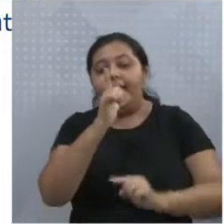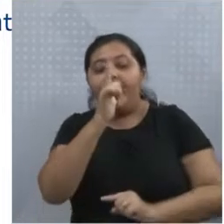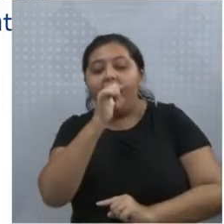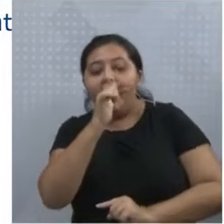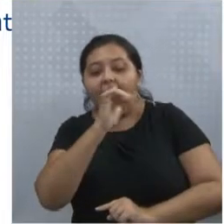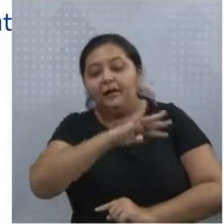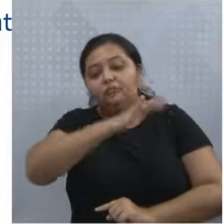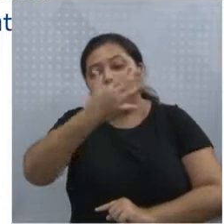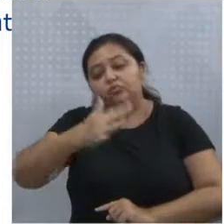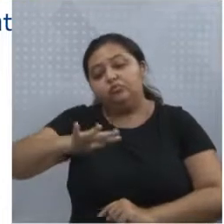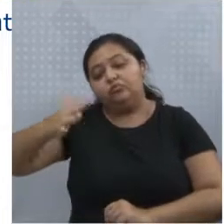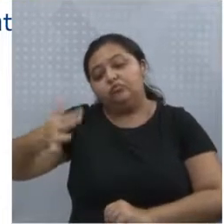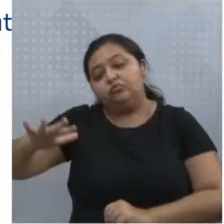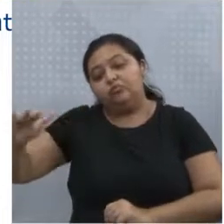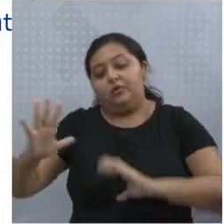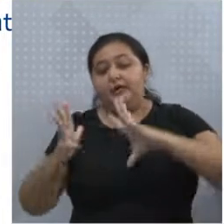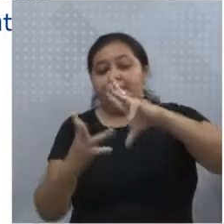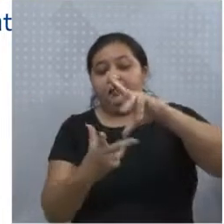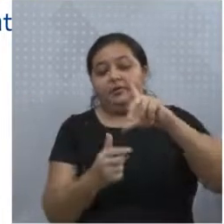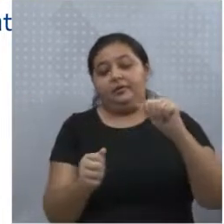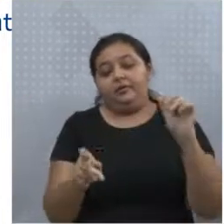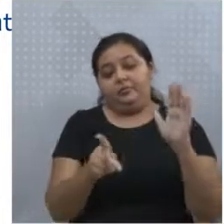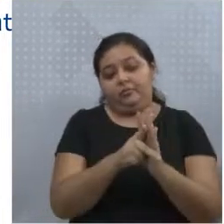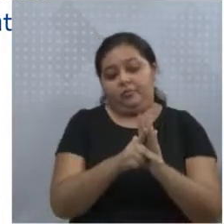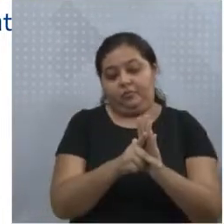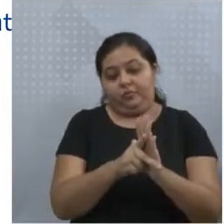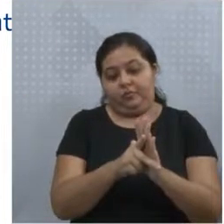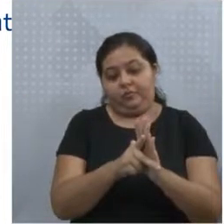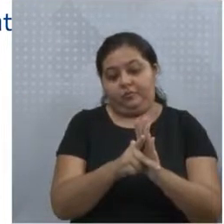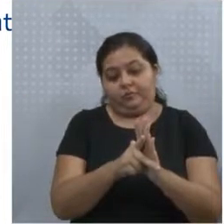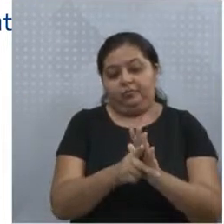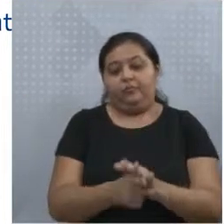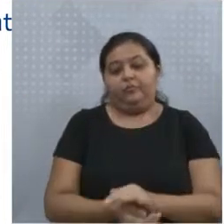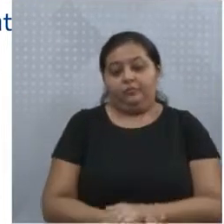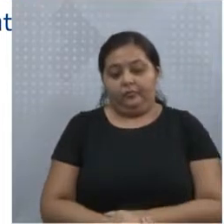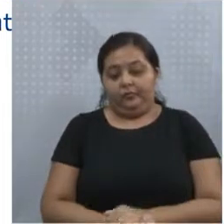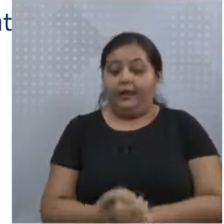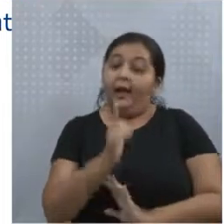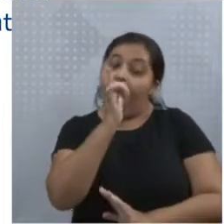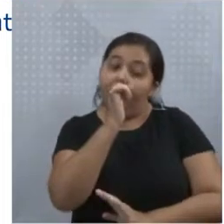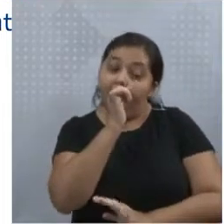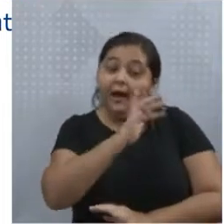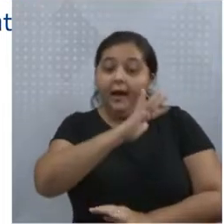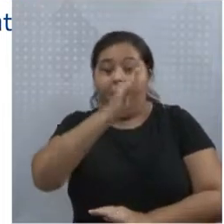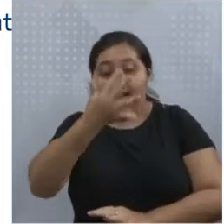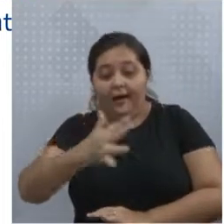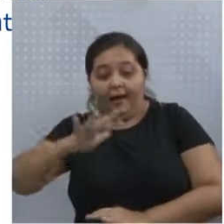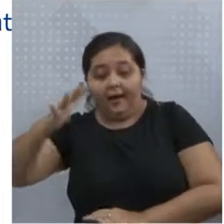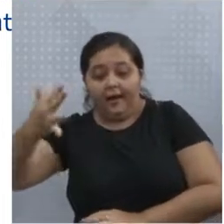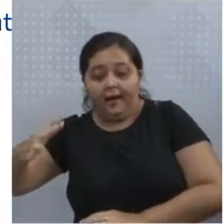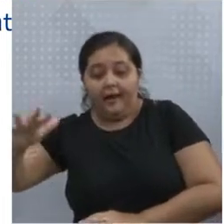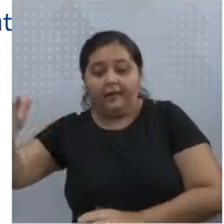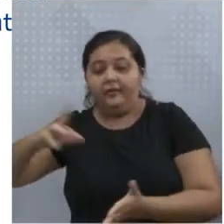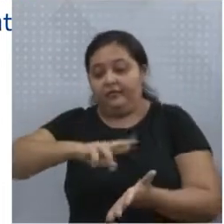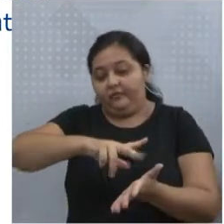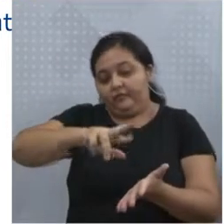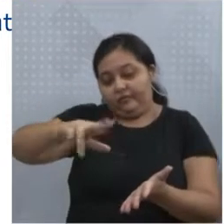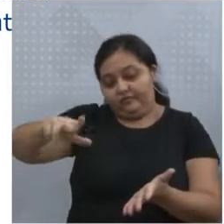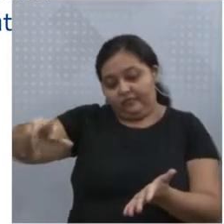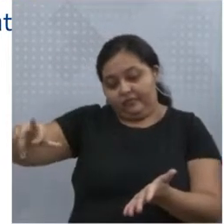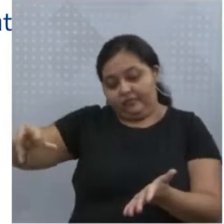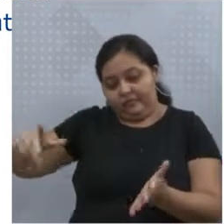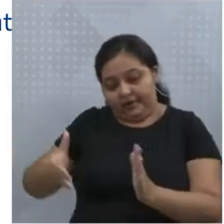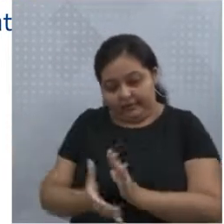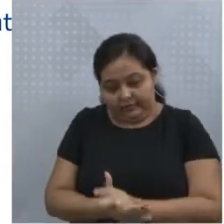líquida, tá? Líquida contida no planeta. Corresponde aos oceanos, rios, mares, lagos.